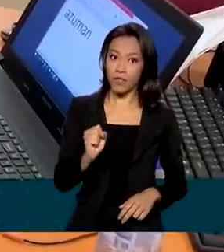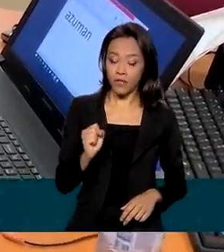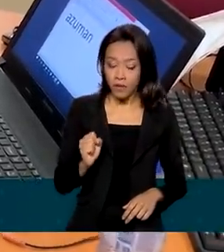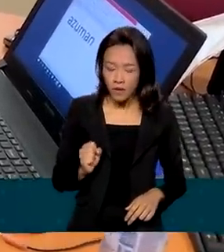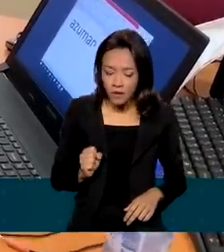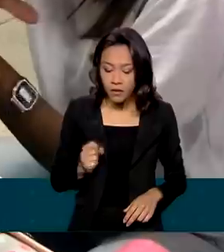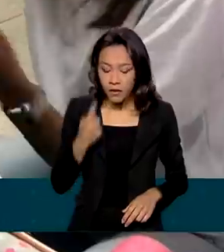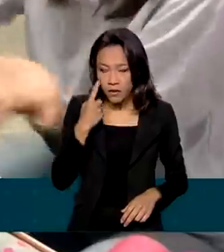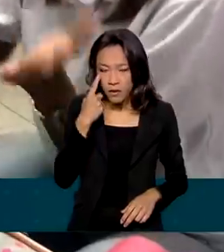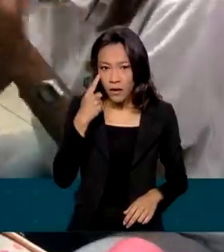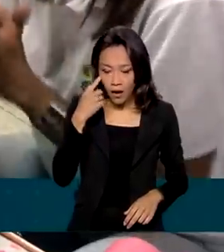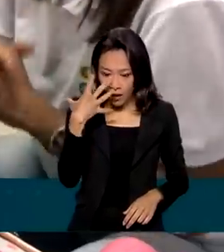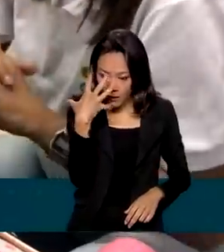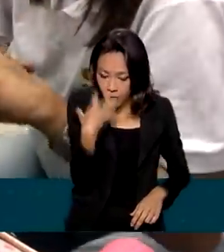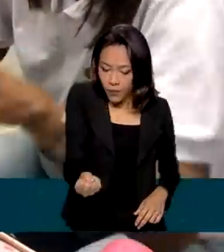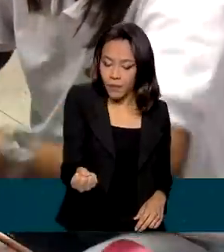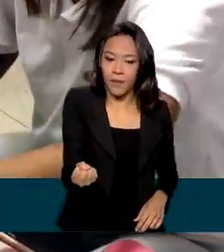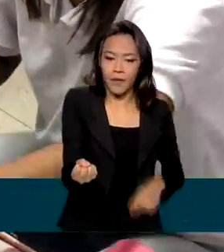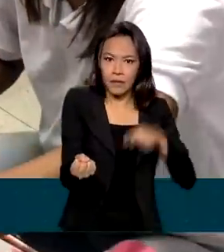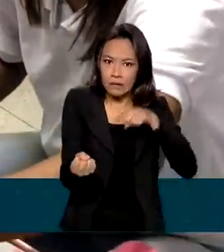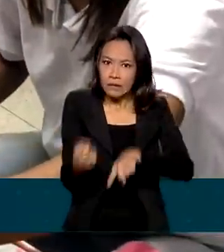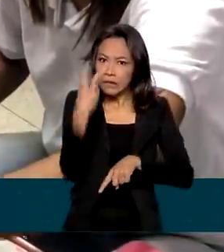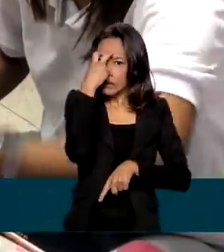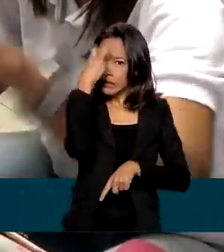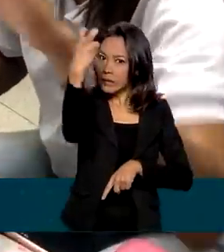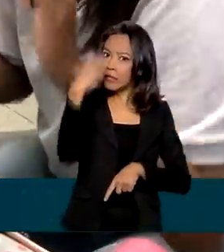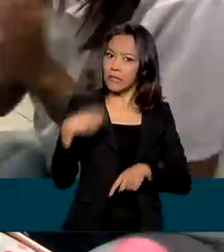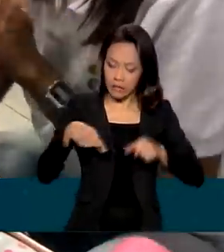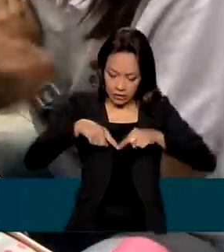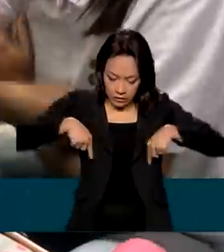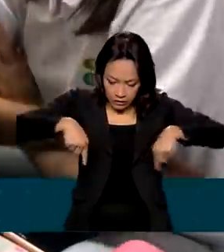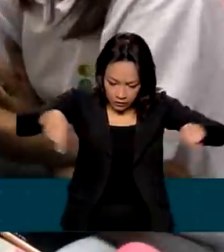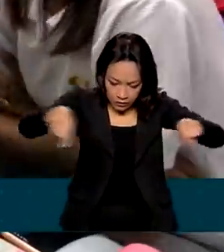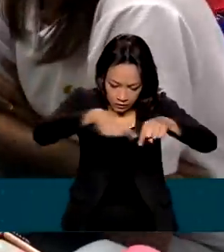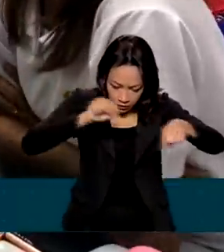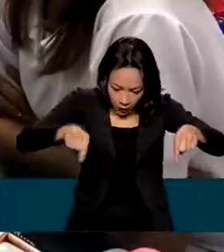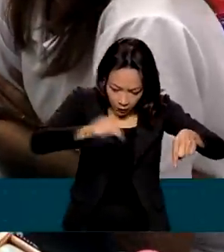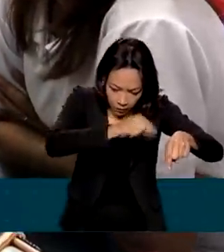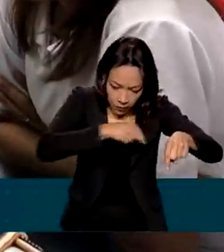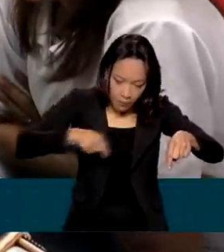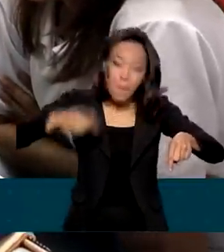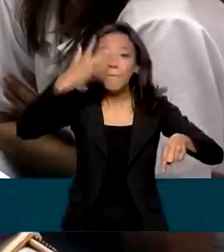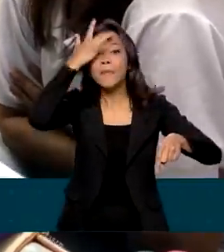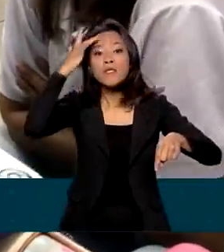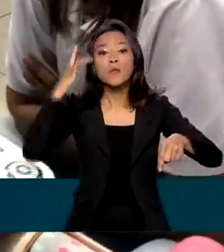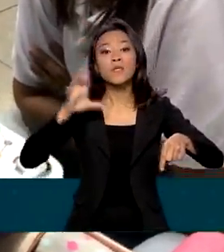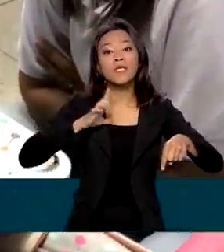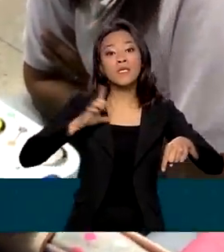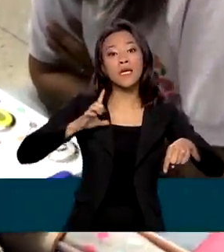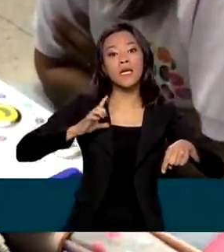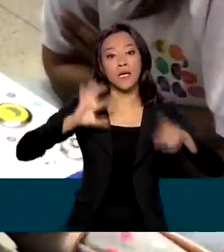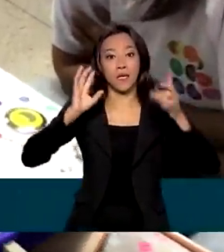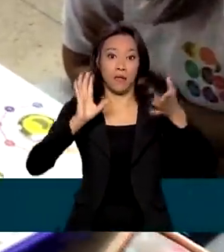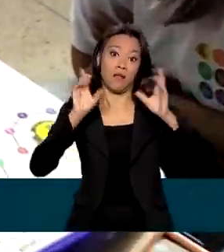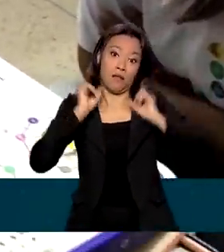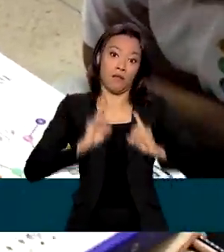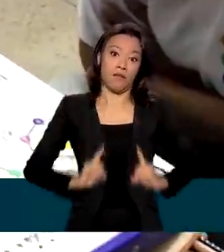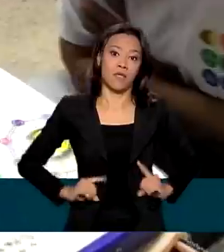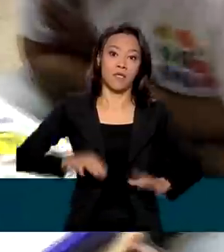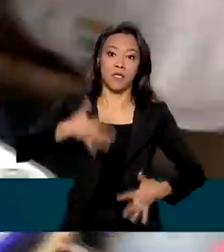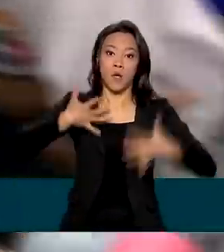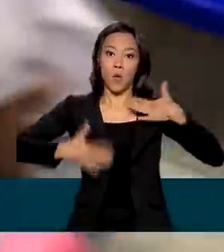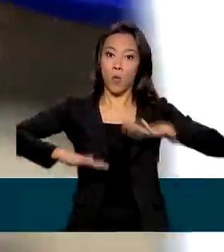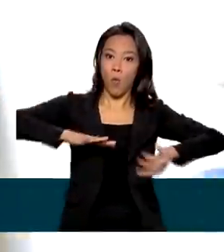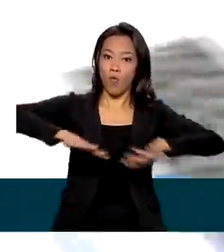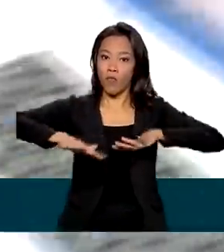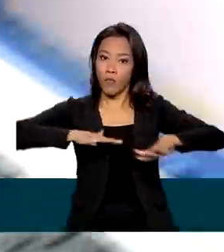piscar de olhos. Esse teclado inteligente e multifuncional permite que pessoas com alguma limitação motora possam usar